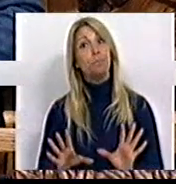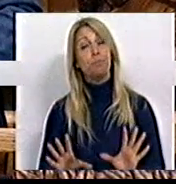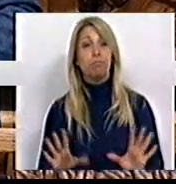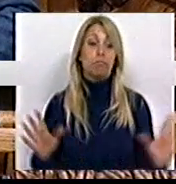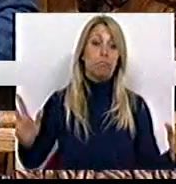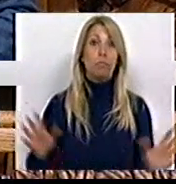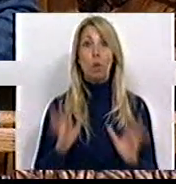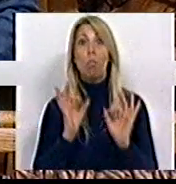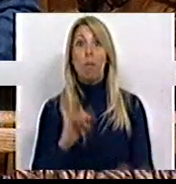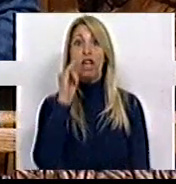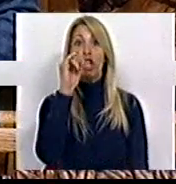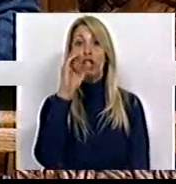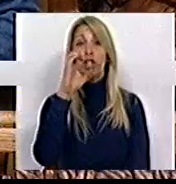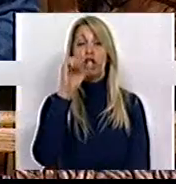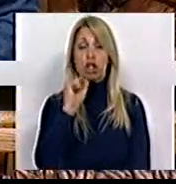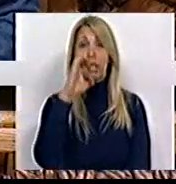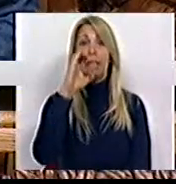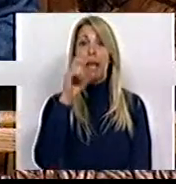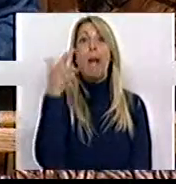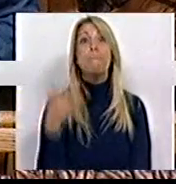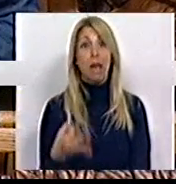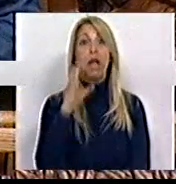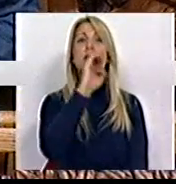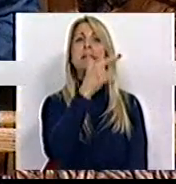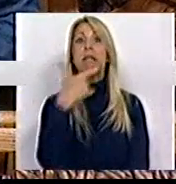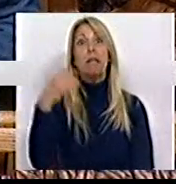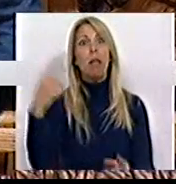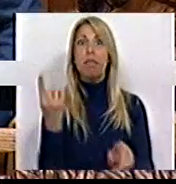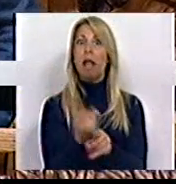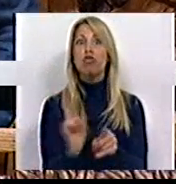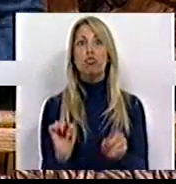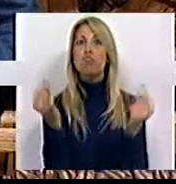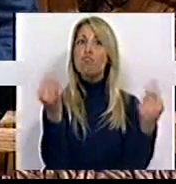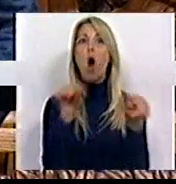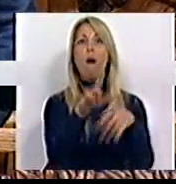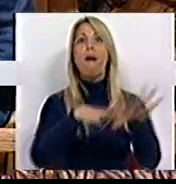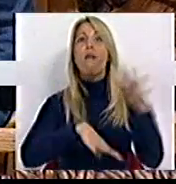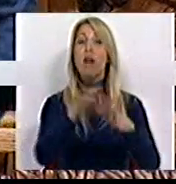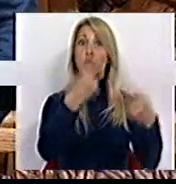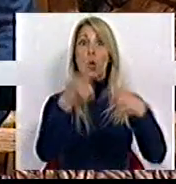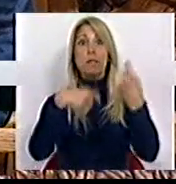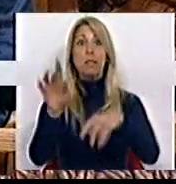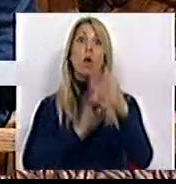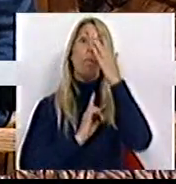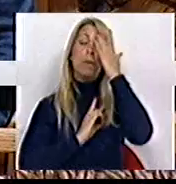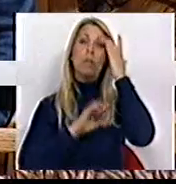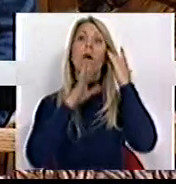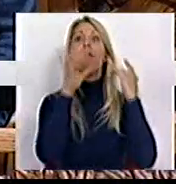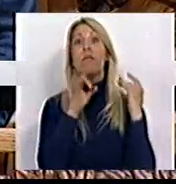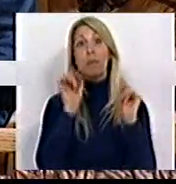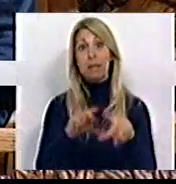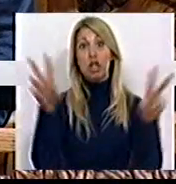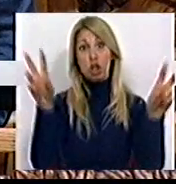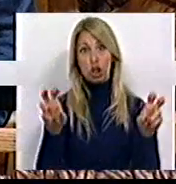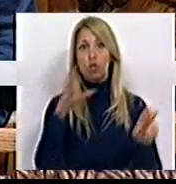fora o próprio IGCP, os CTT têm o exclusivo da comercialização aos particulares, às famílias, destes